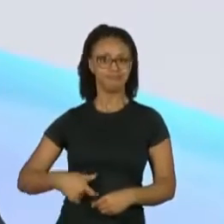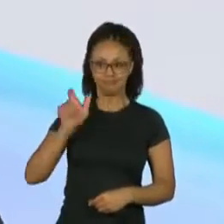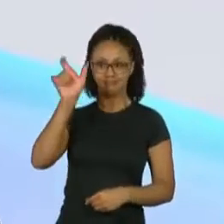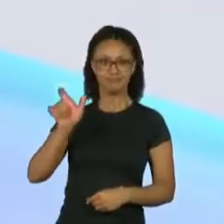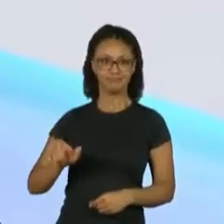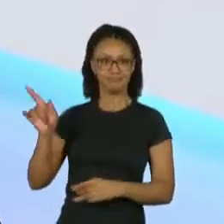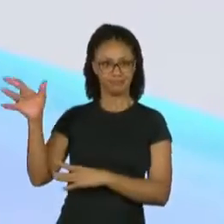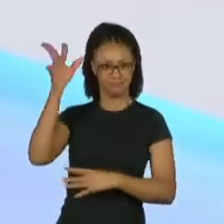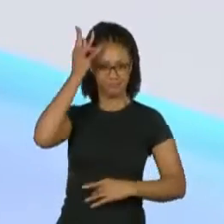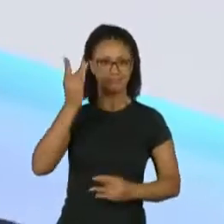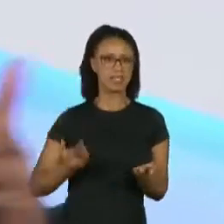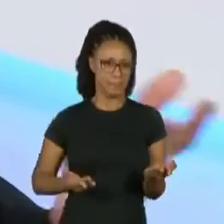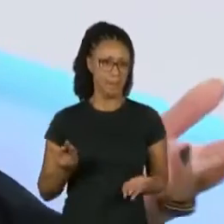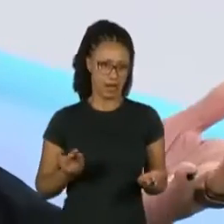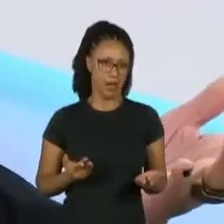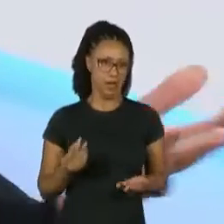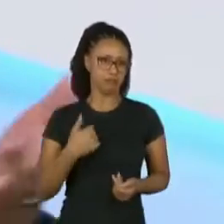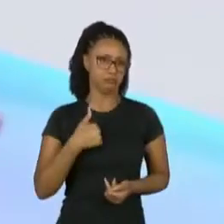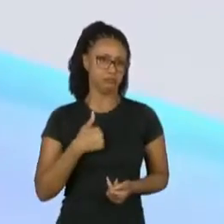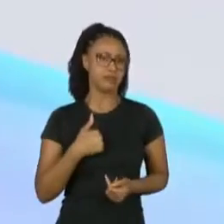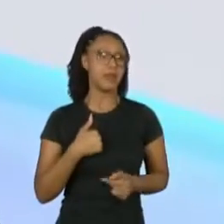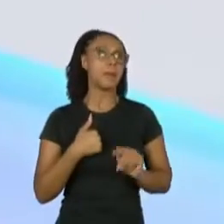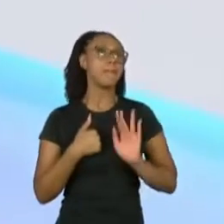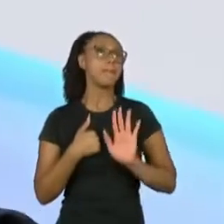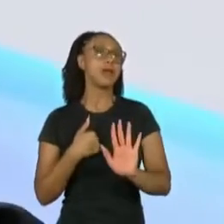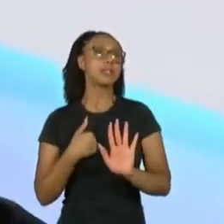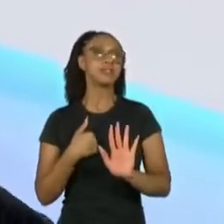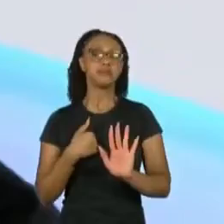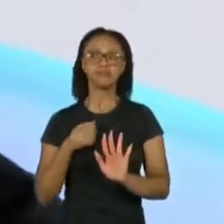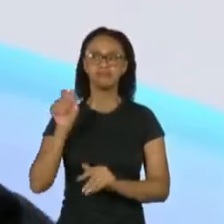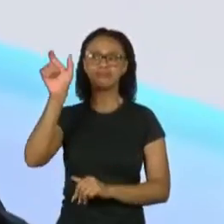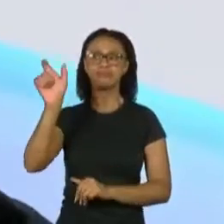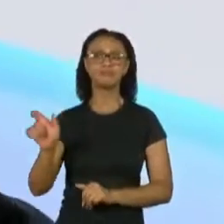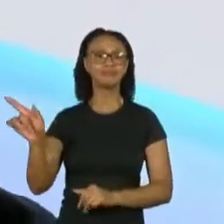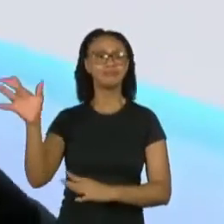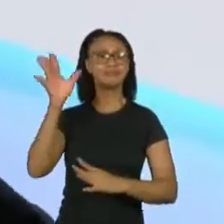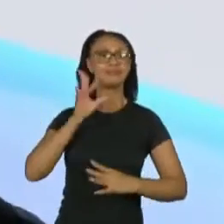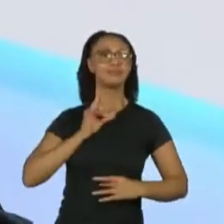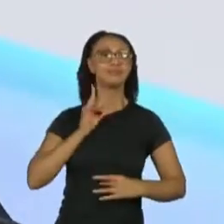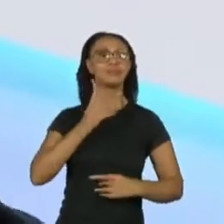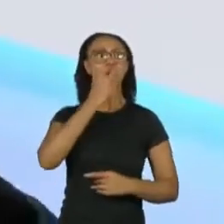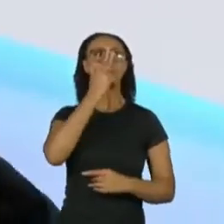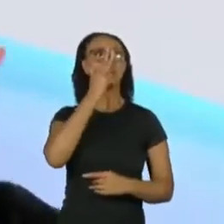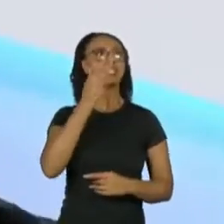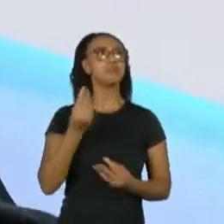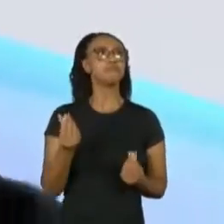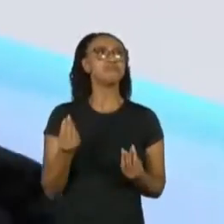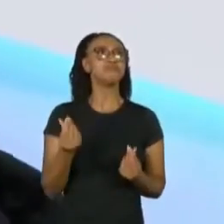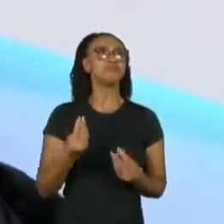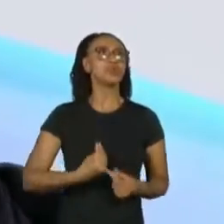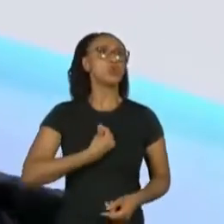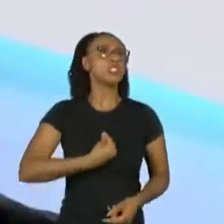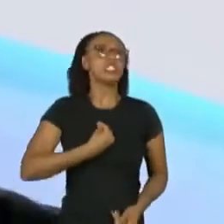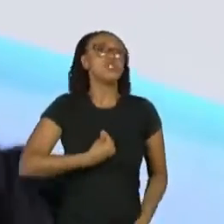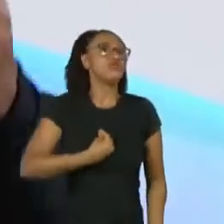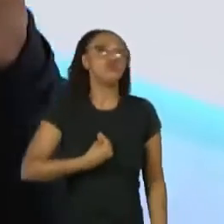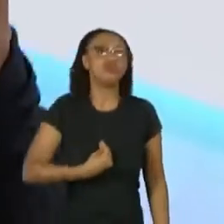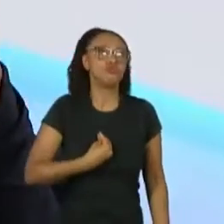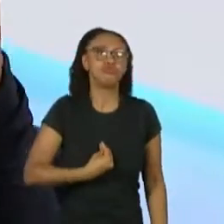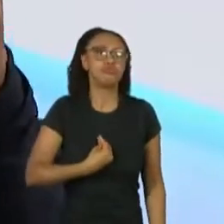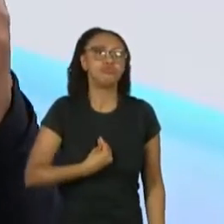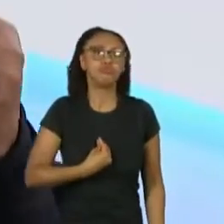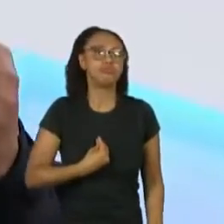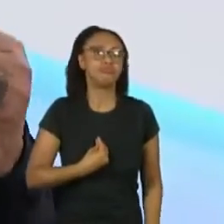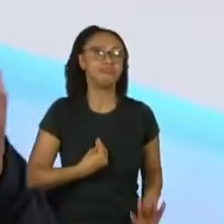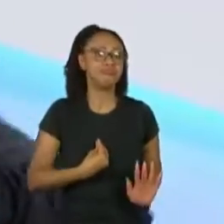doméstica, só que ela não existia na história, o personagem não existia, não fazia. Ela vivia,